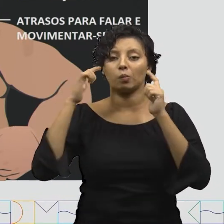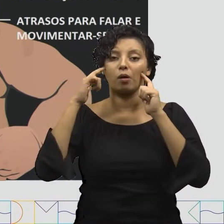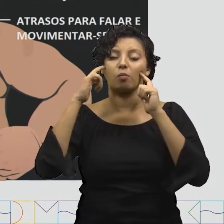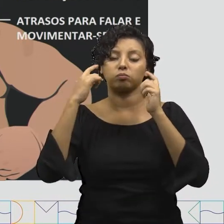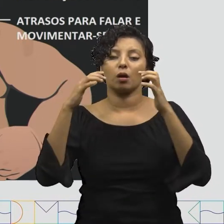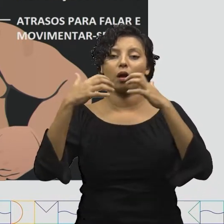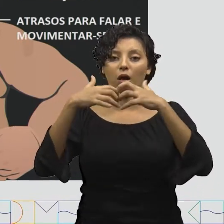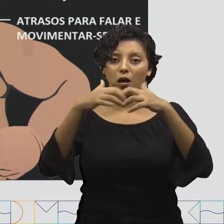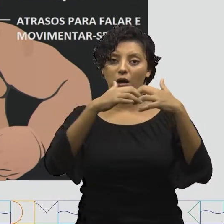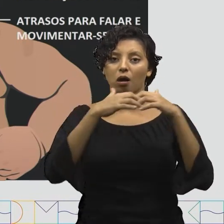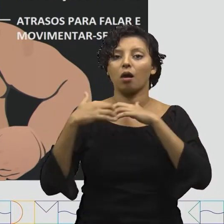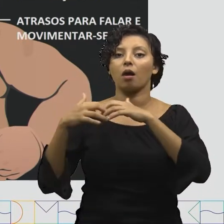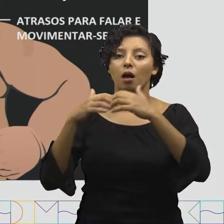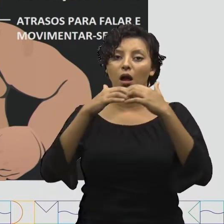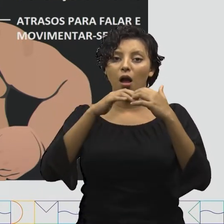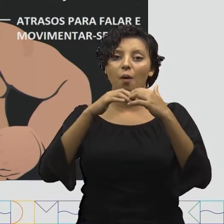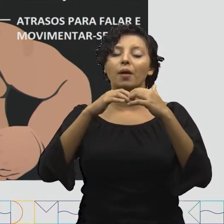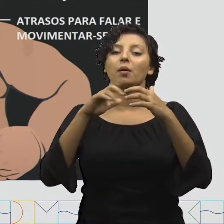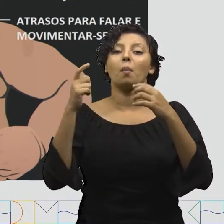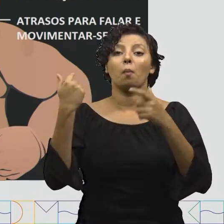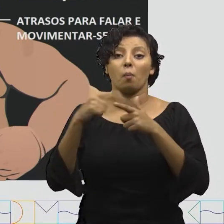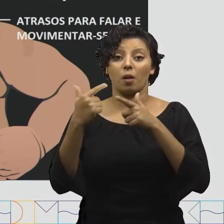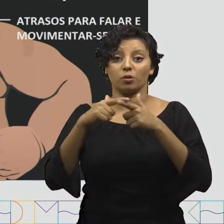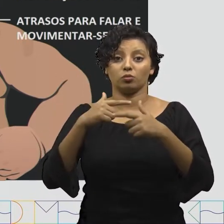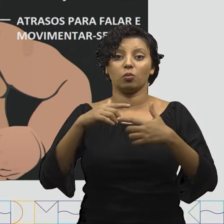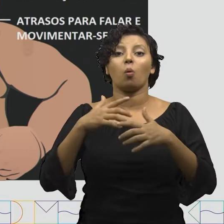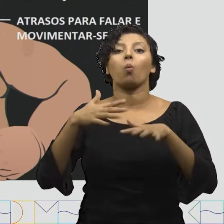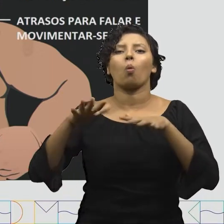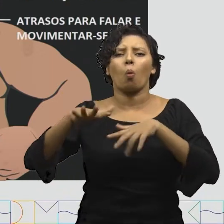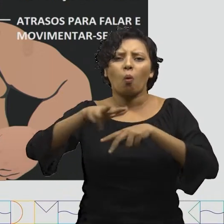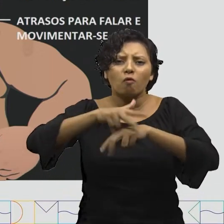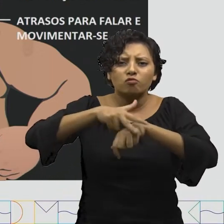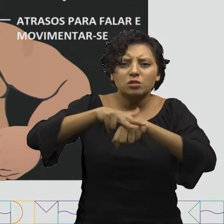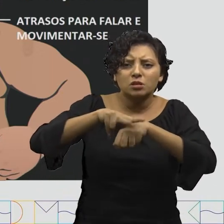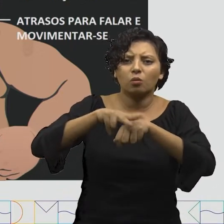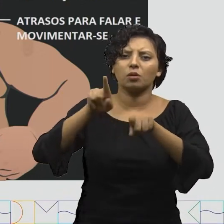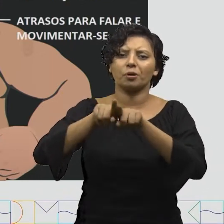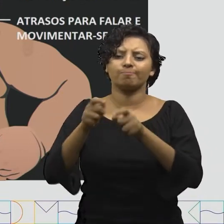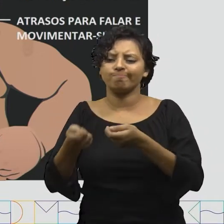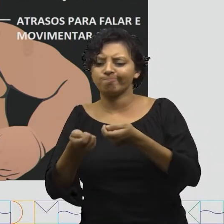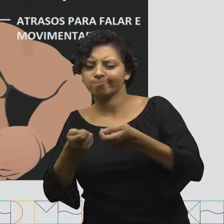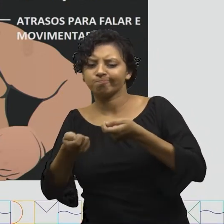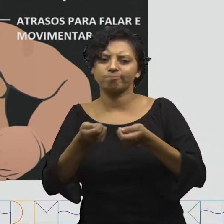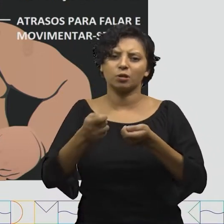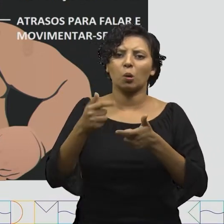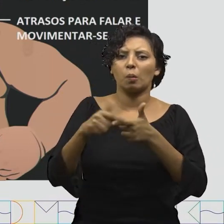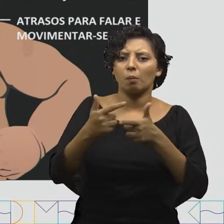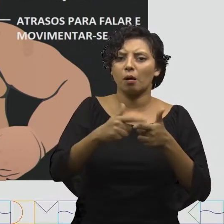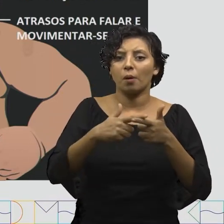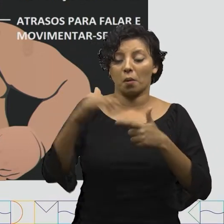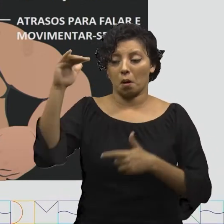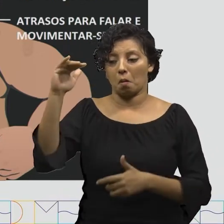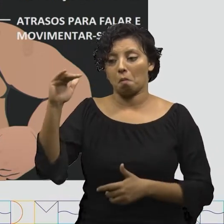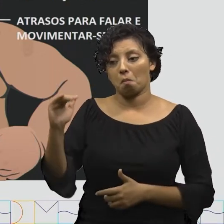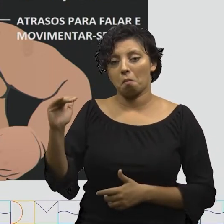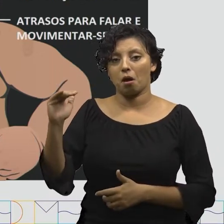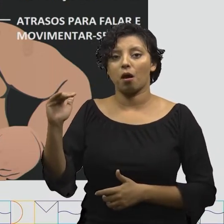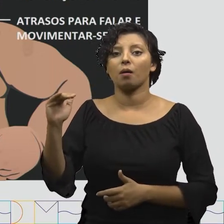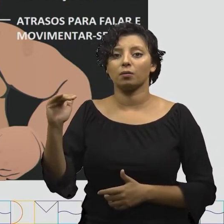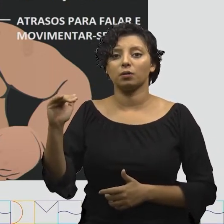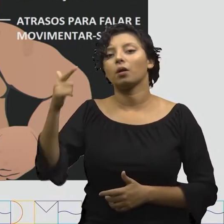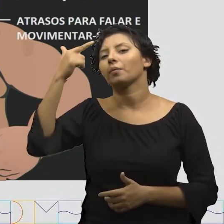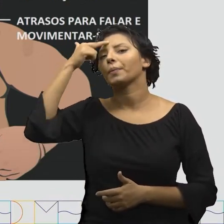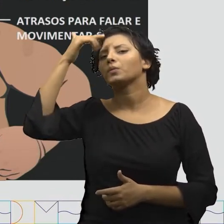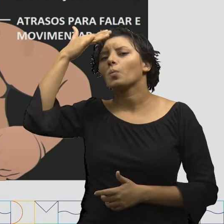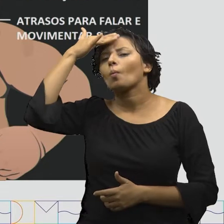desencadear convulsões, Dificuldade de coordenação, baixa estatura, testa inclinada para